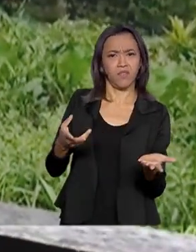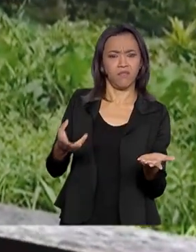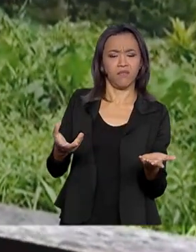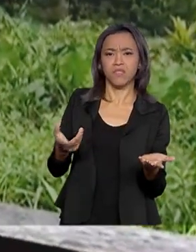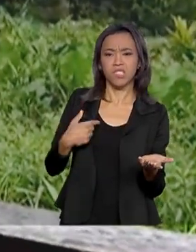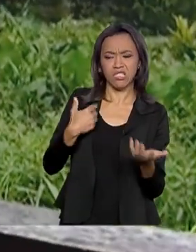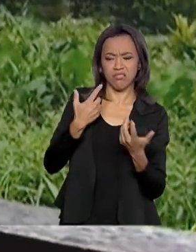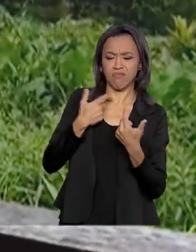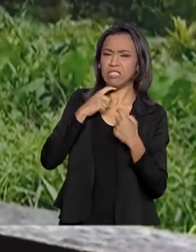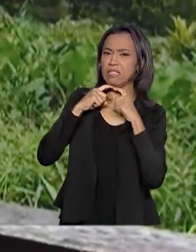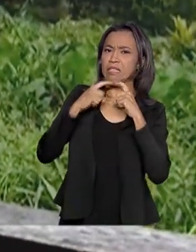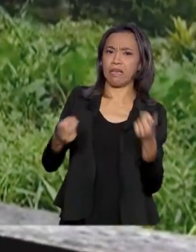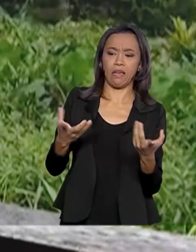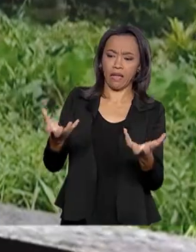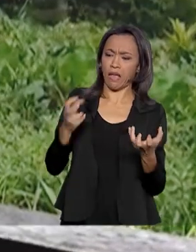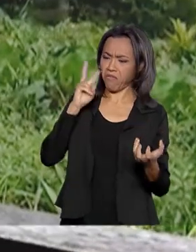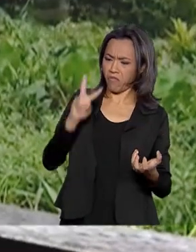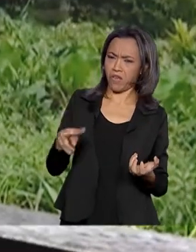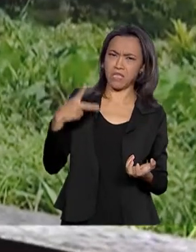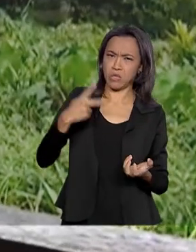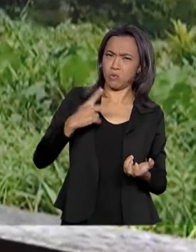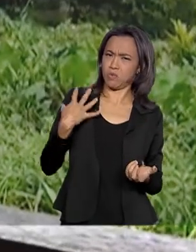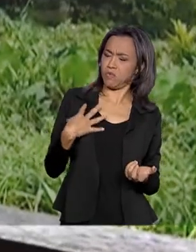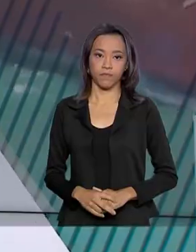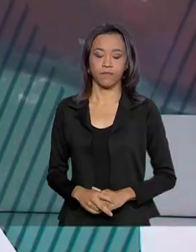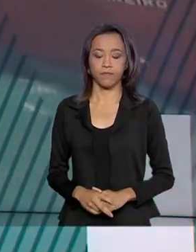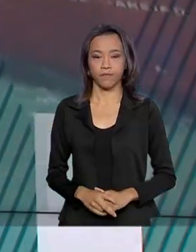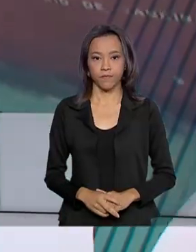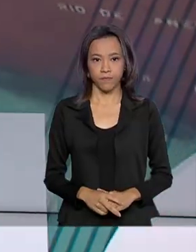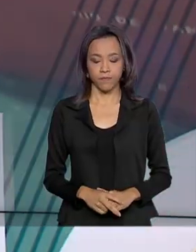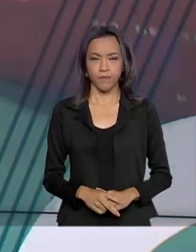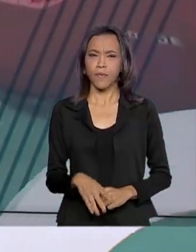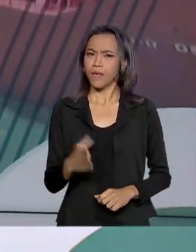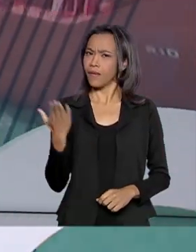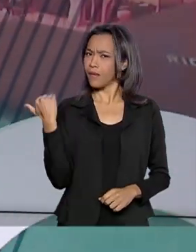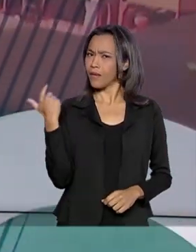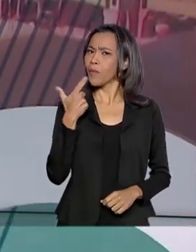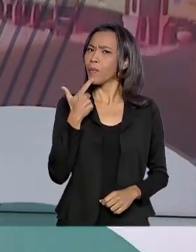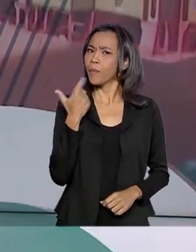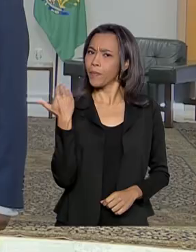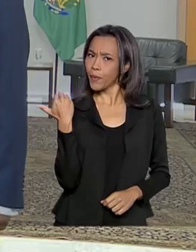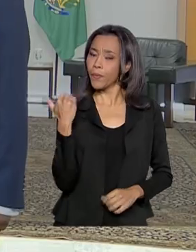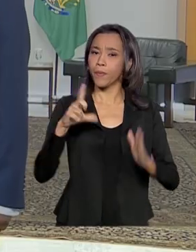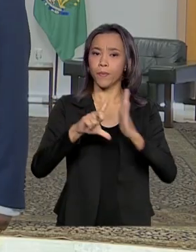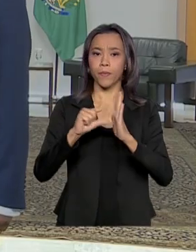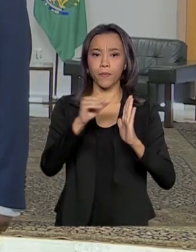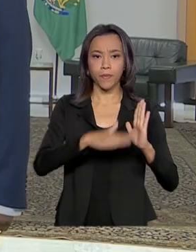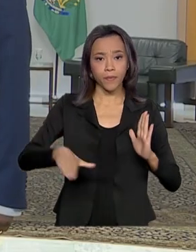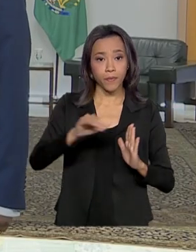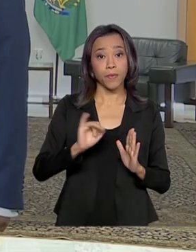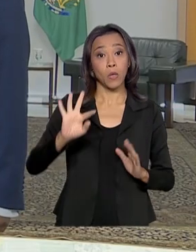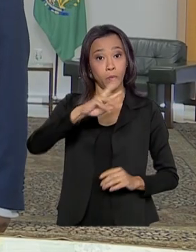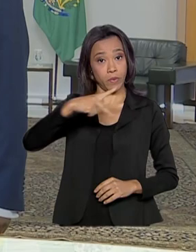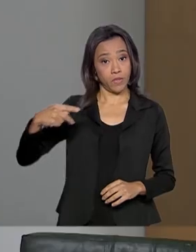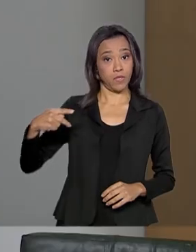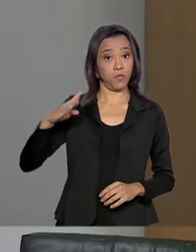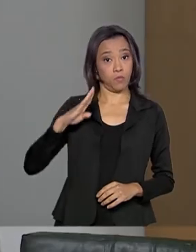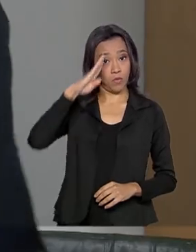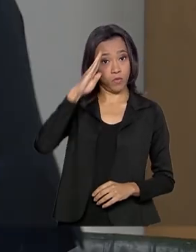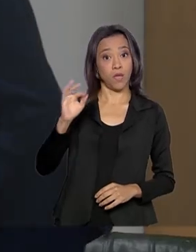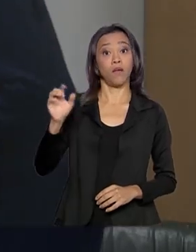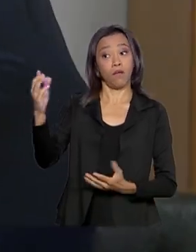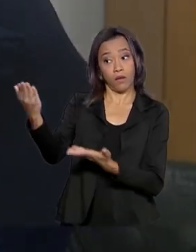gosta de ver seus filhos passando por essa situação. E agora há pouco, no Palácio do Planalto, o presidente Jair Bolsonaro